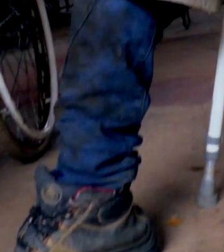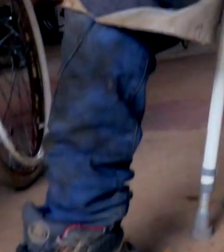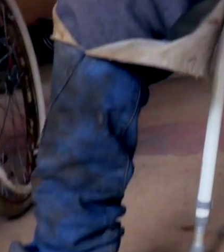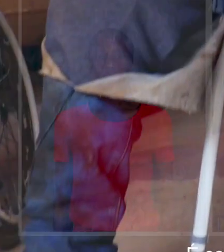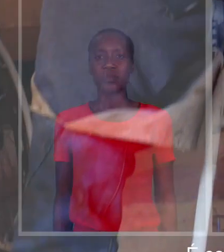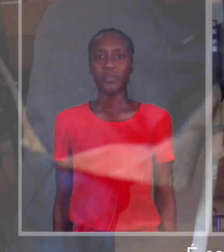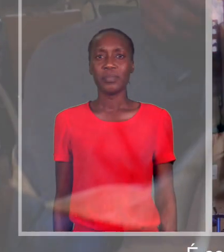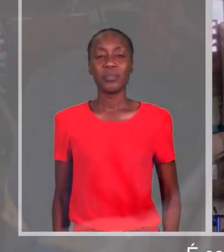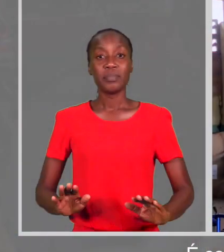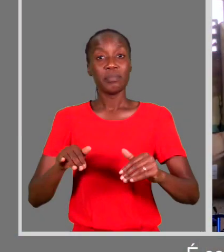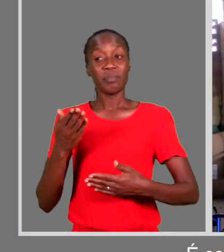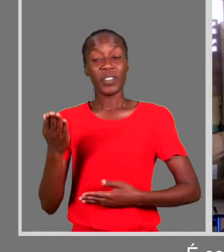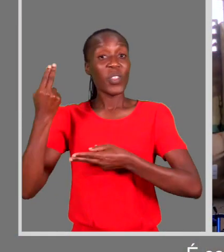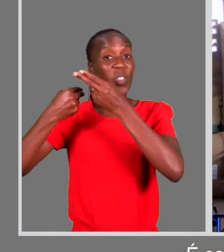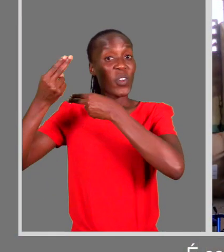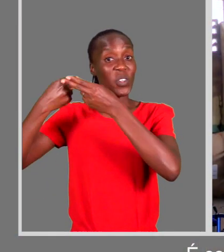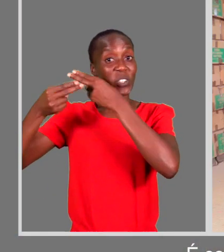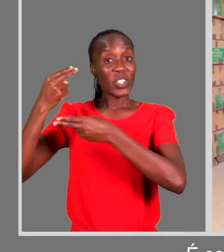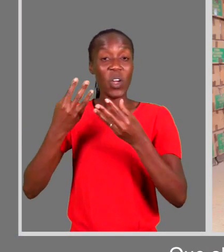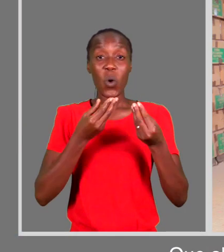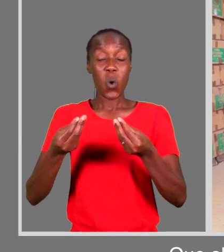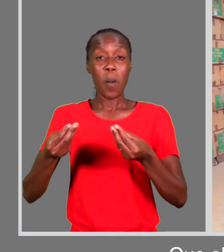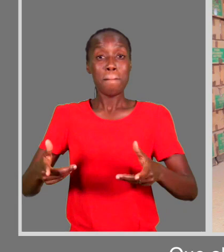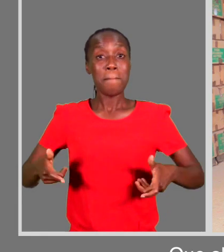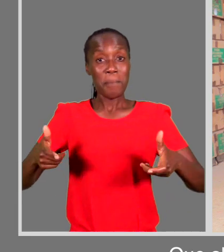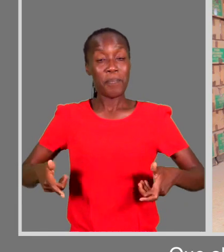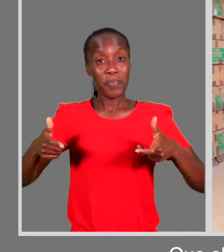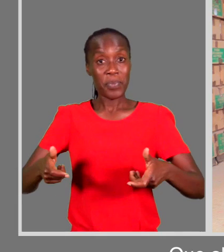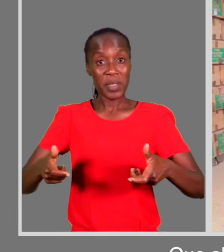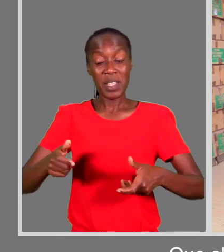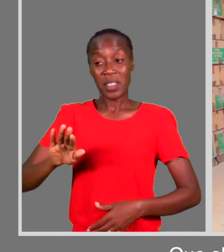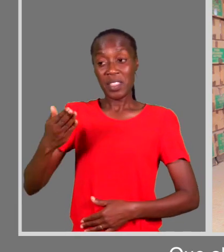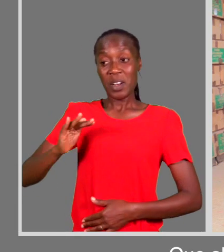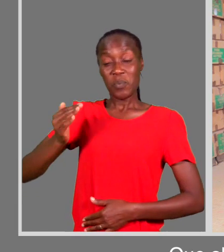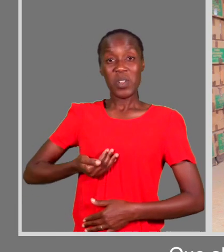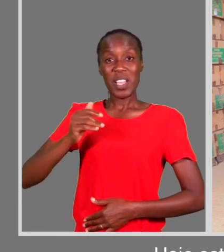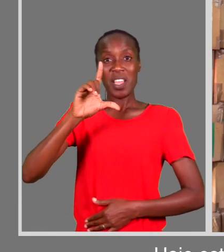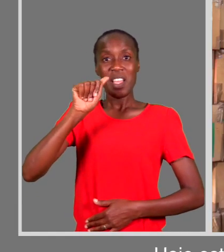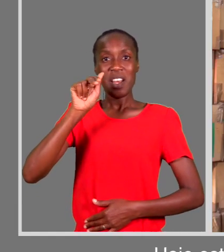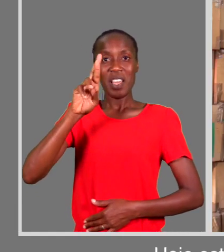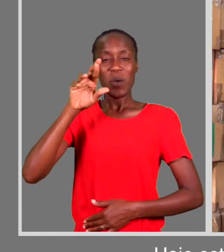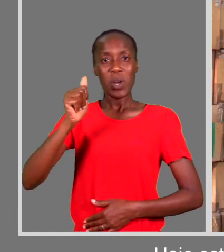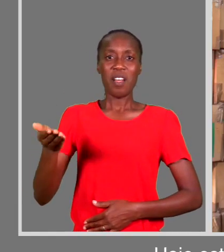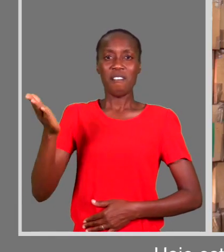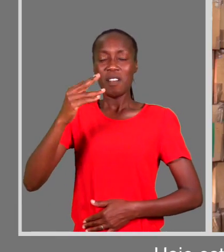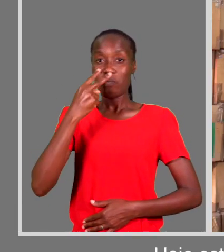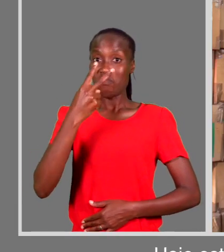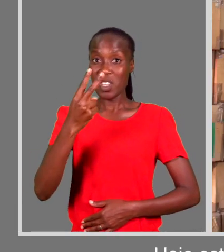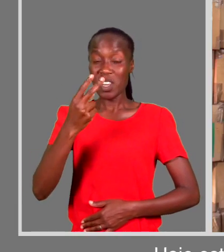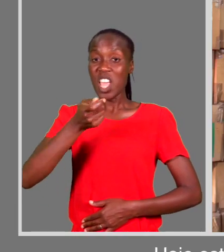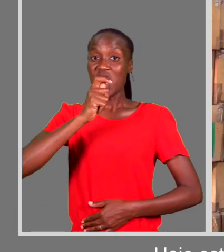É com esta história do meio de compensação da dona Laura que abrimos espaço de entrevista. Estamos no bairro